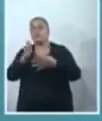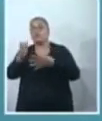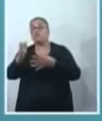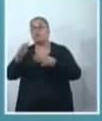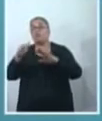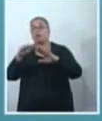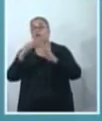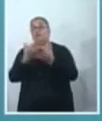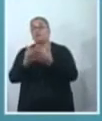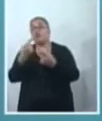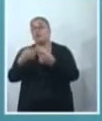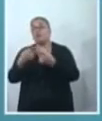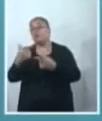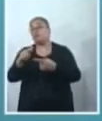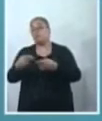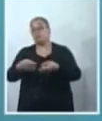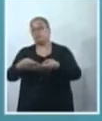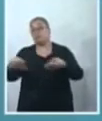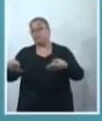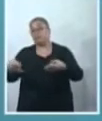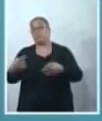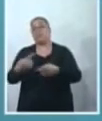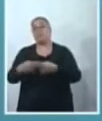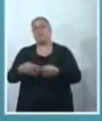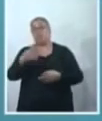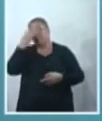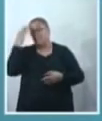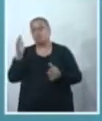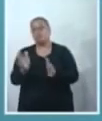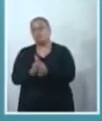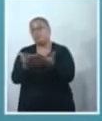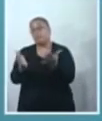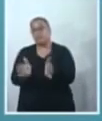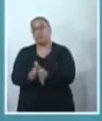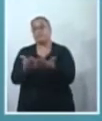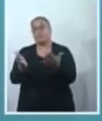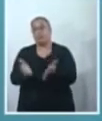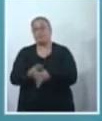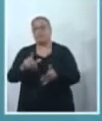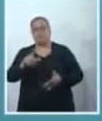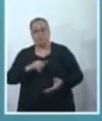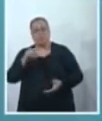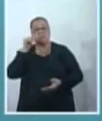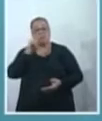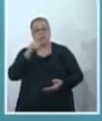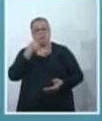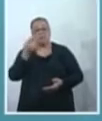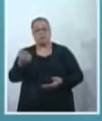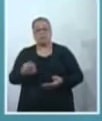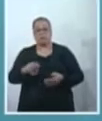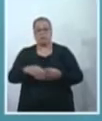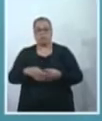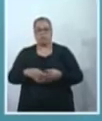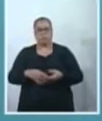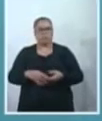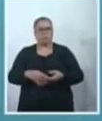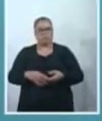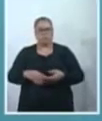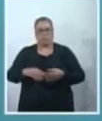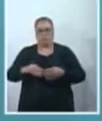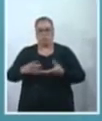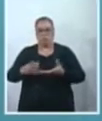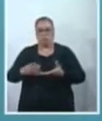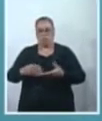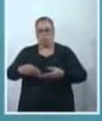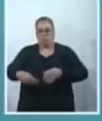ao absorvente. Nas periferias, nós encontramos diversos relatos de pessoas que usam jornal, miolo de